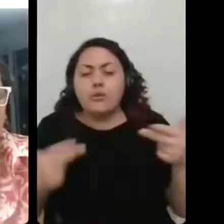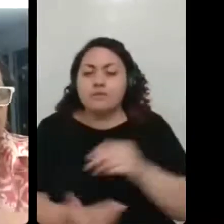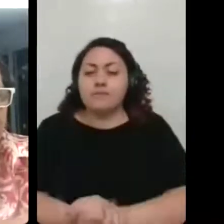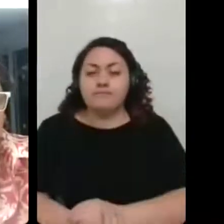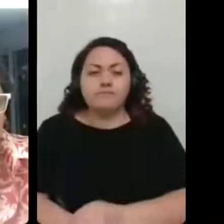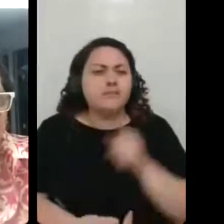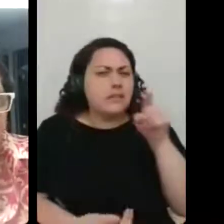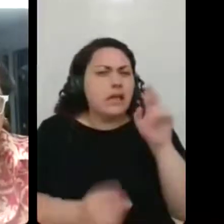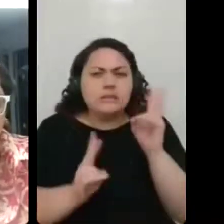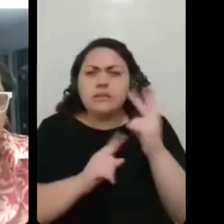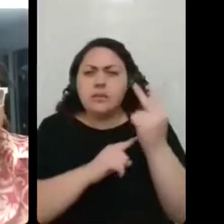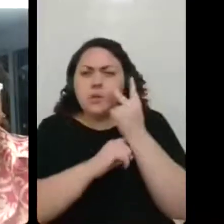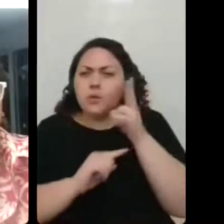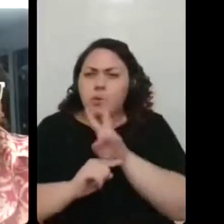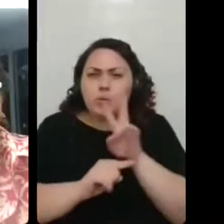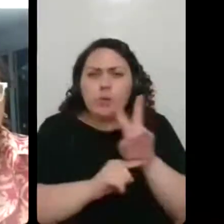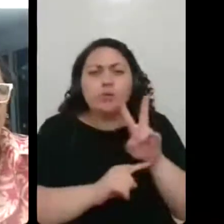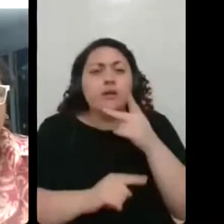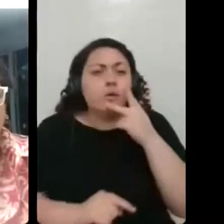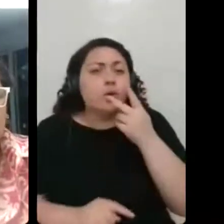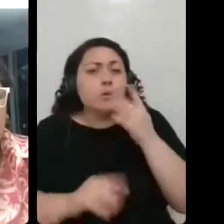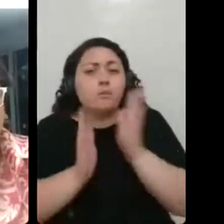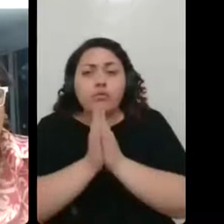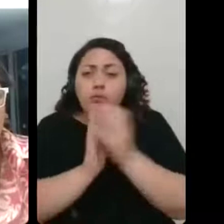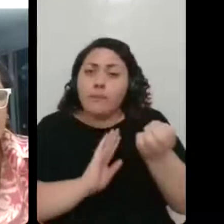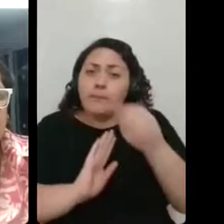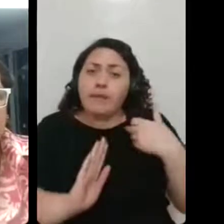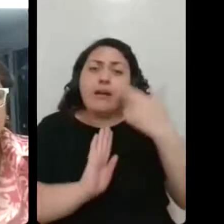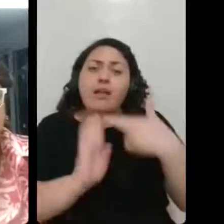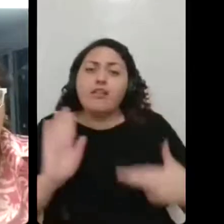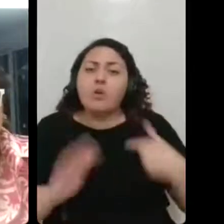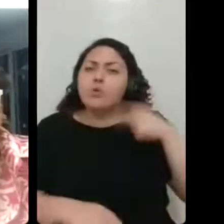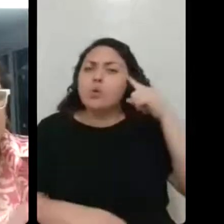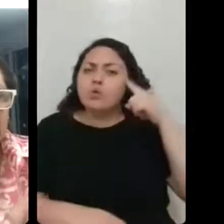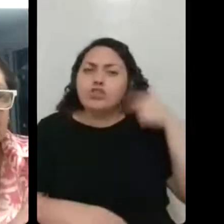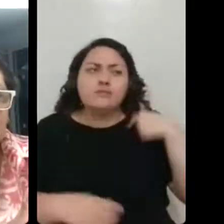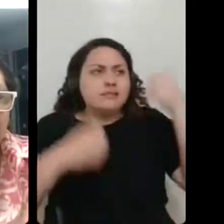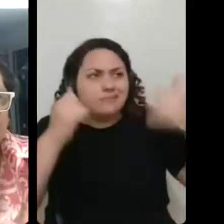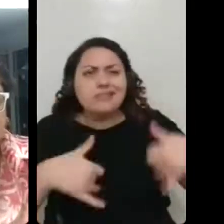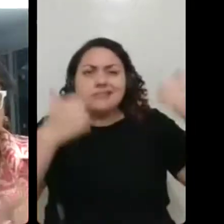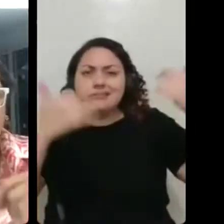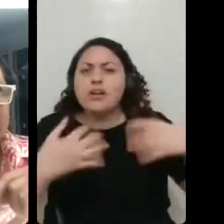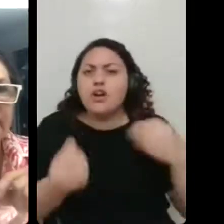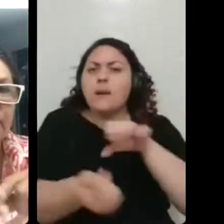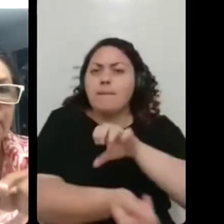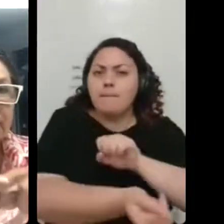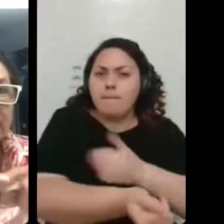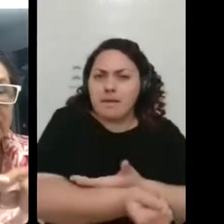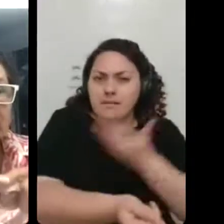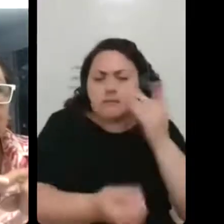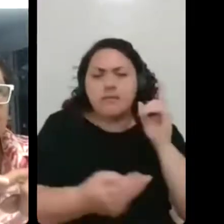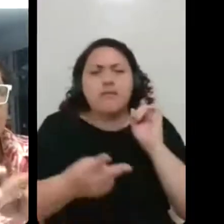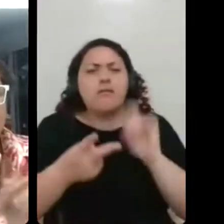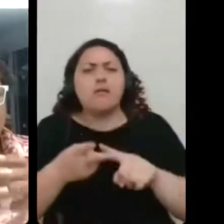todos nós, me manda relatório diário, como é que tá medida de pressão, como é que tá a saturação,